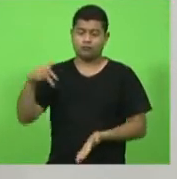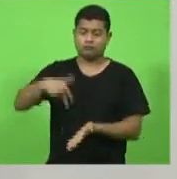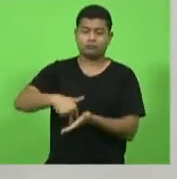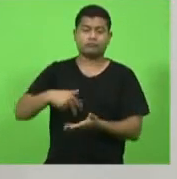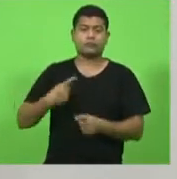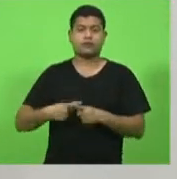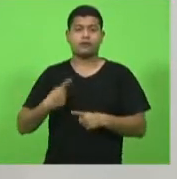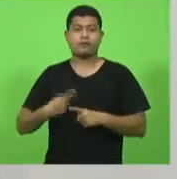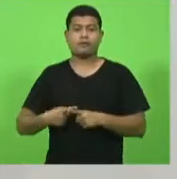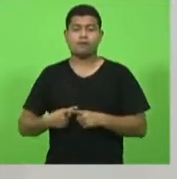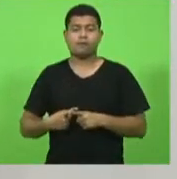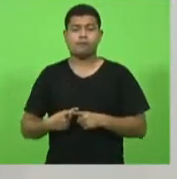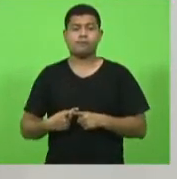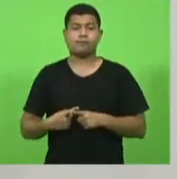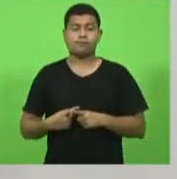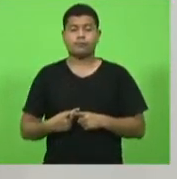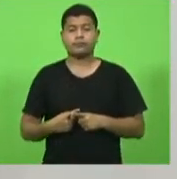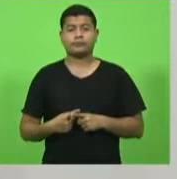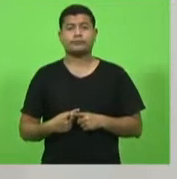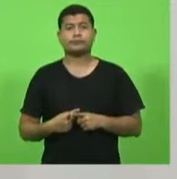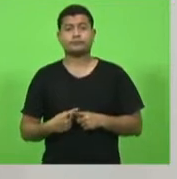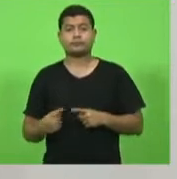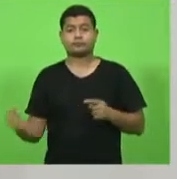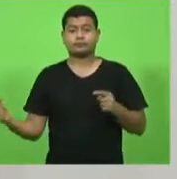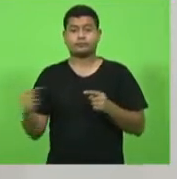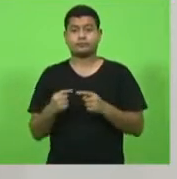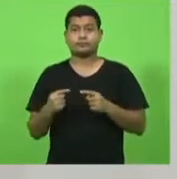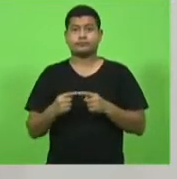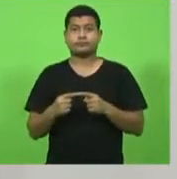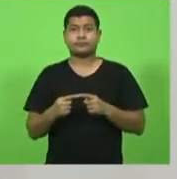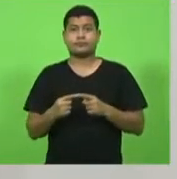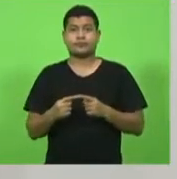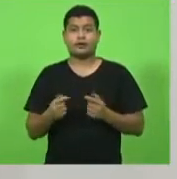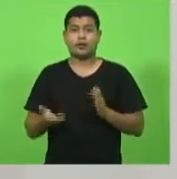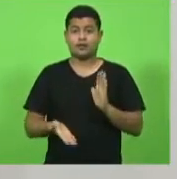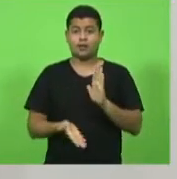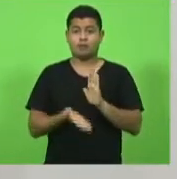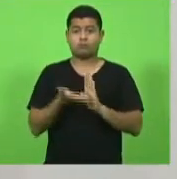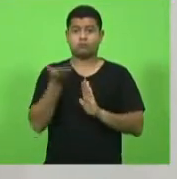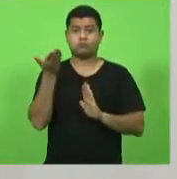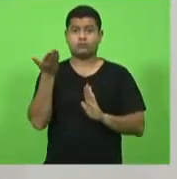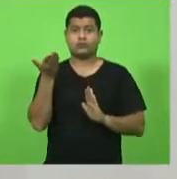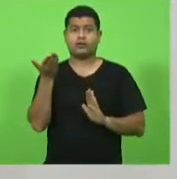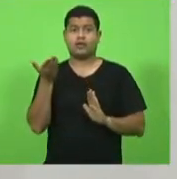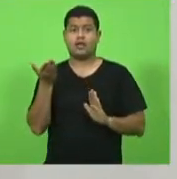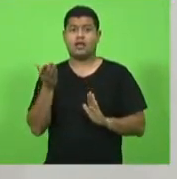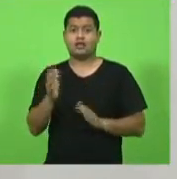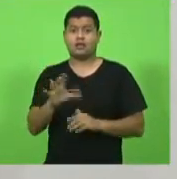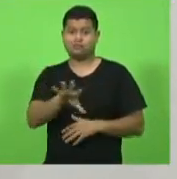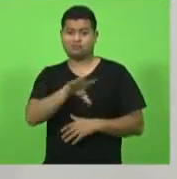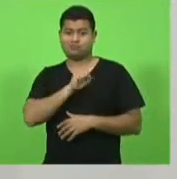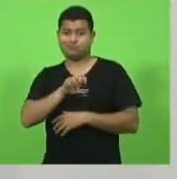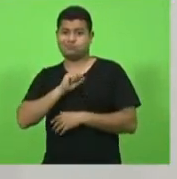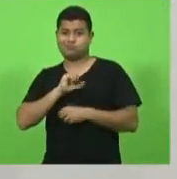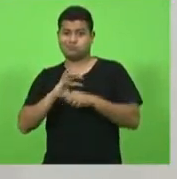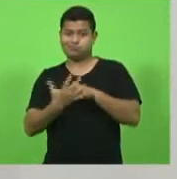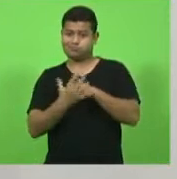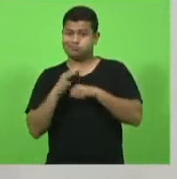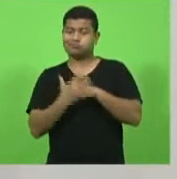hoje está relacionada este aumento das contaminações relacionadas a covid